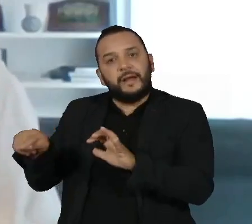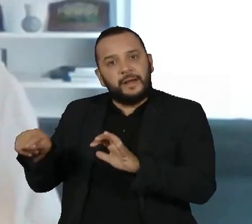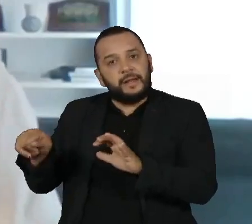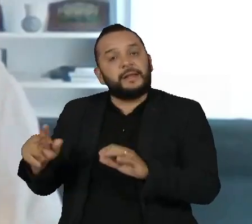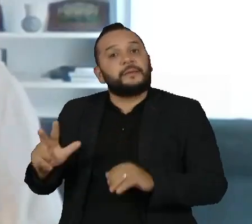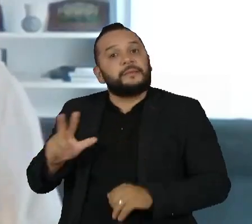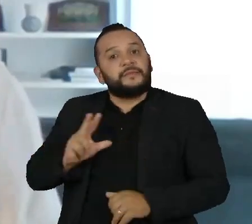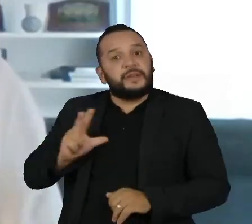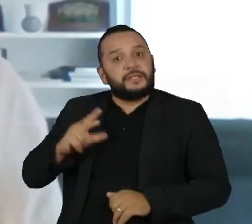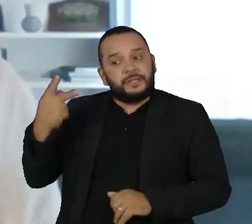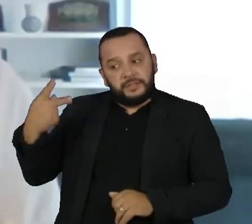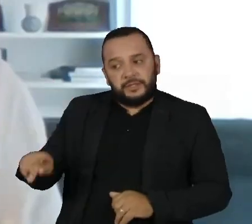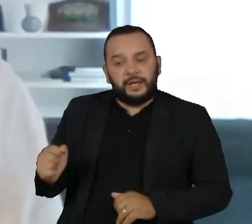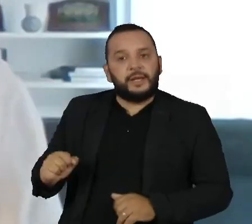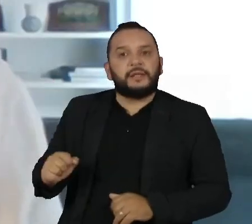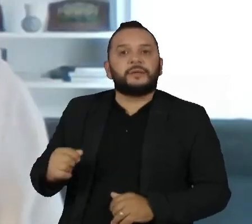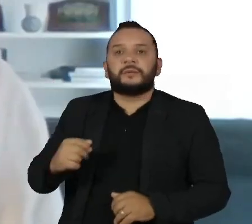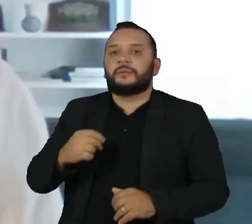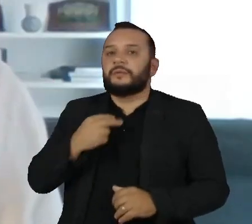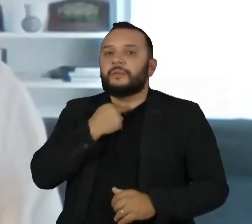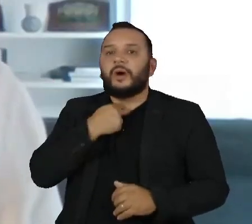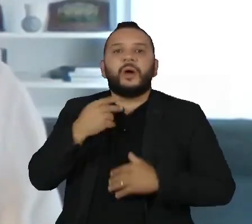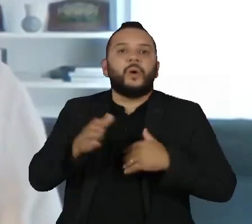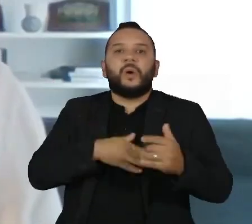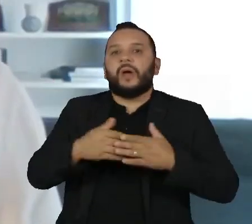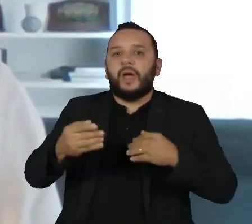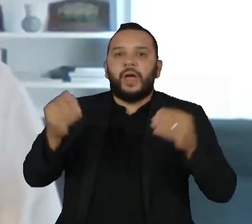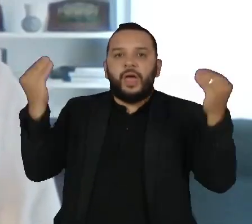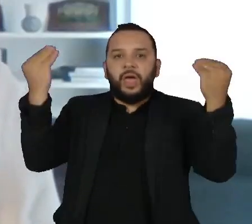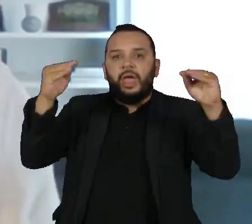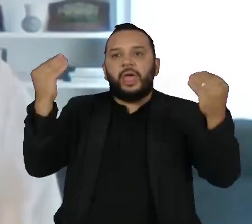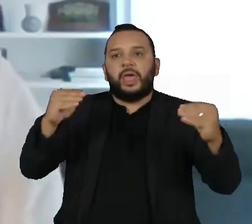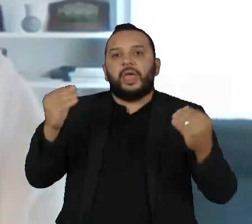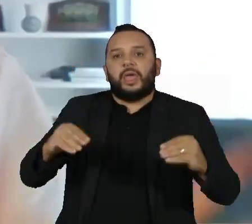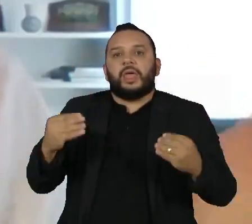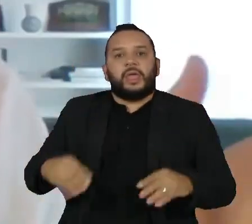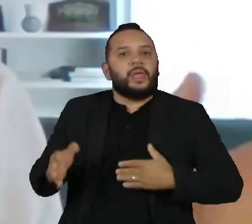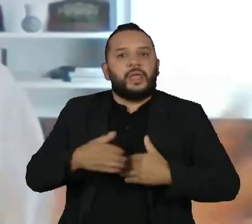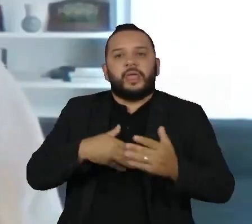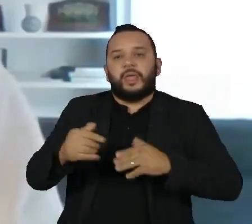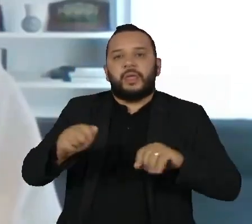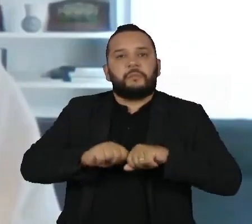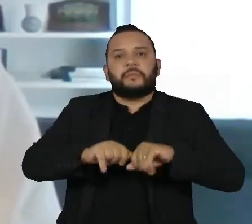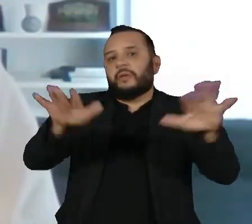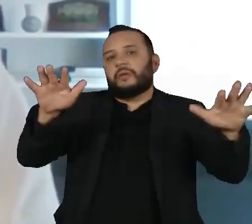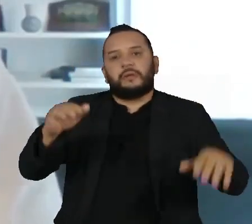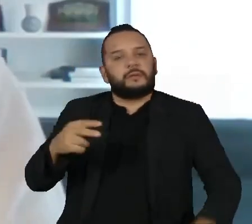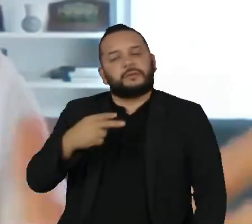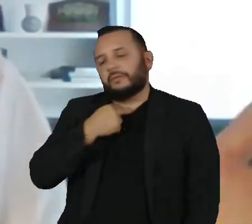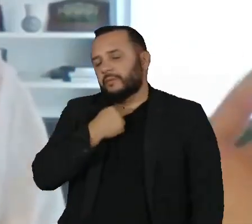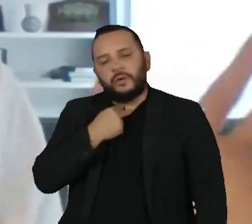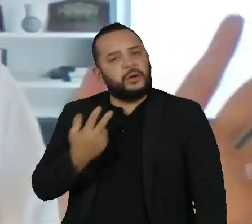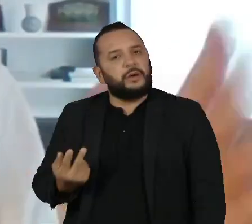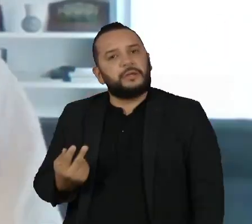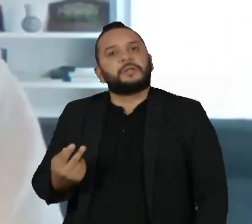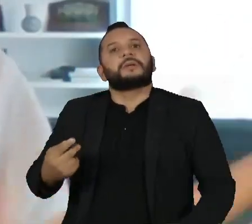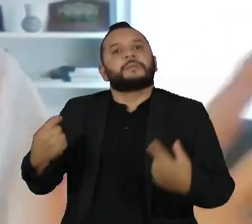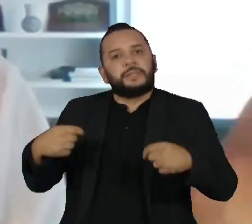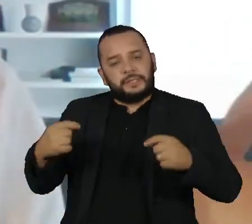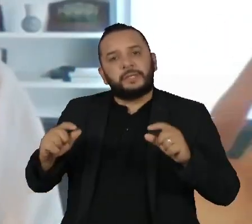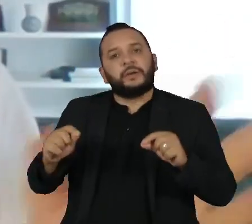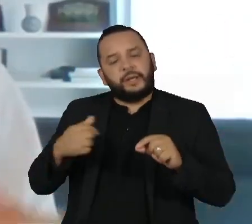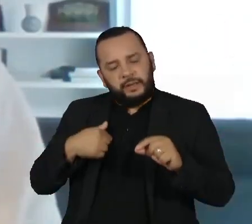privacidade dela não é algo do qual ela pode simplesmente dispor sem qualquer tipo de